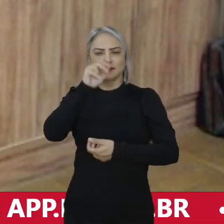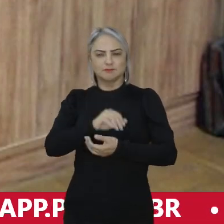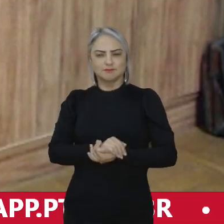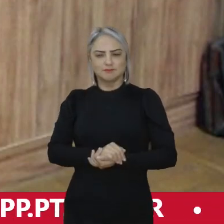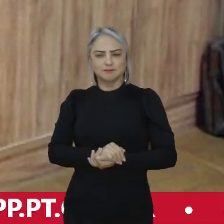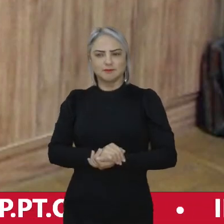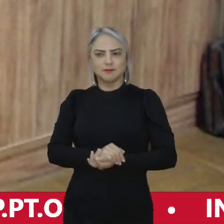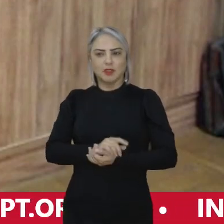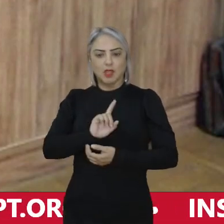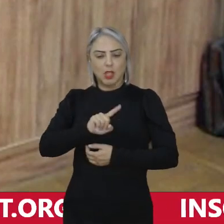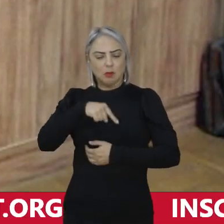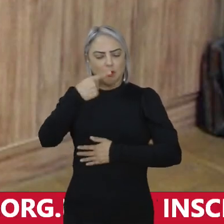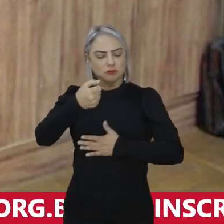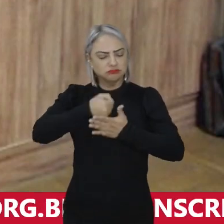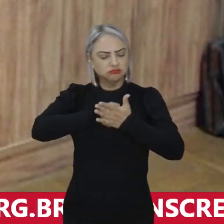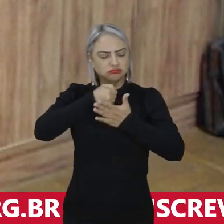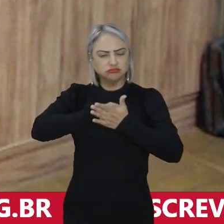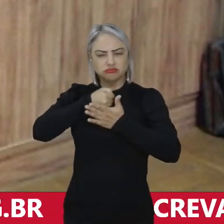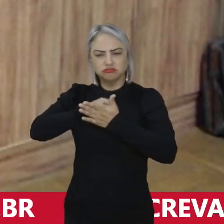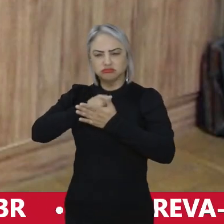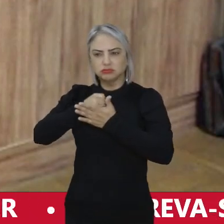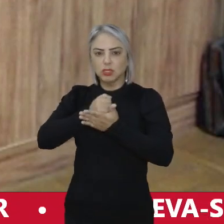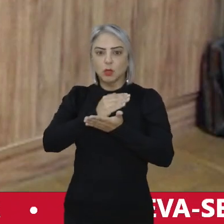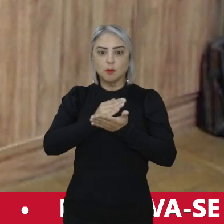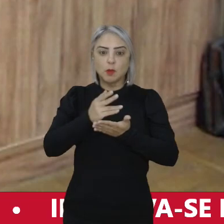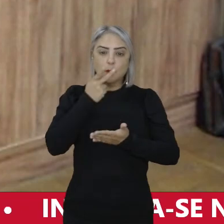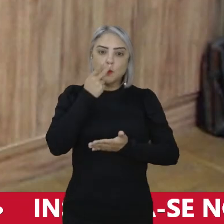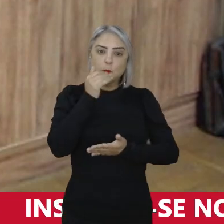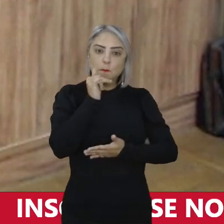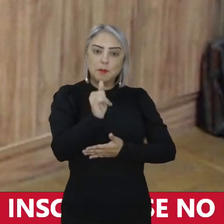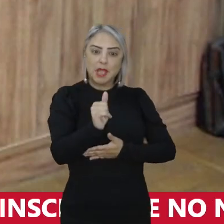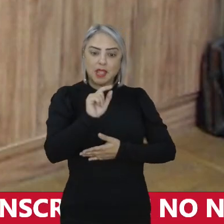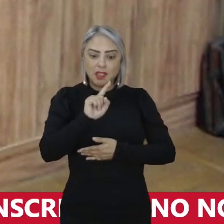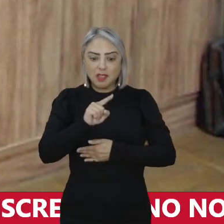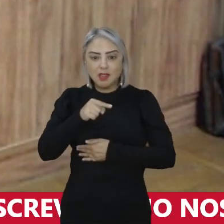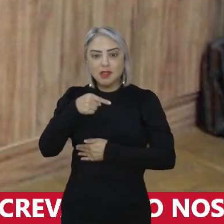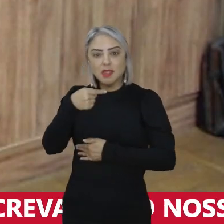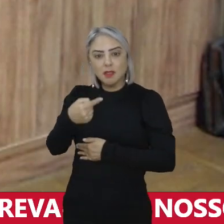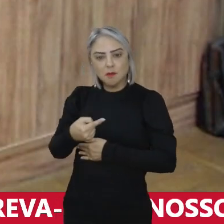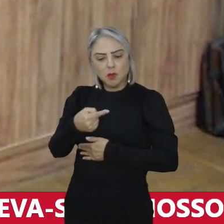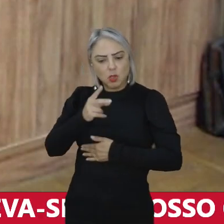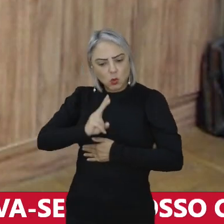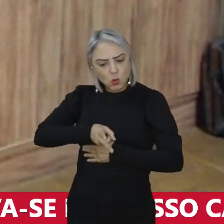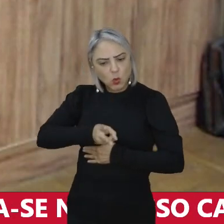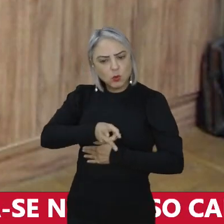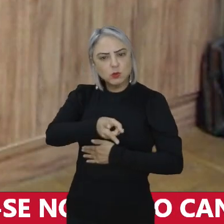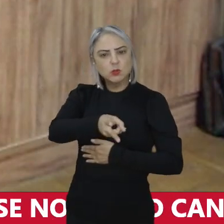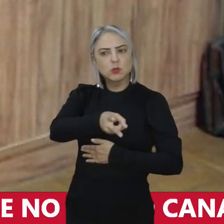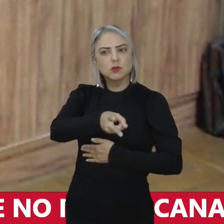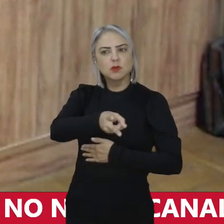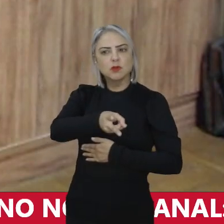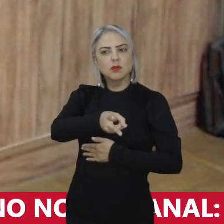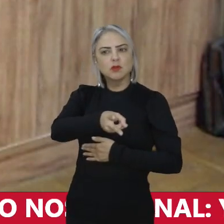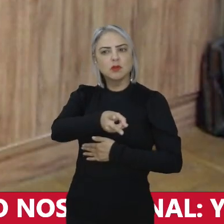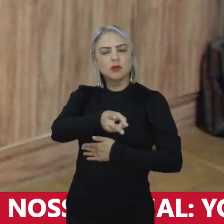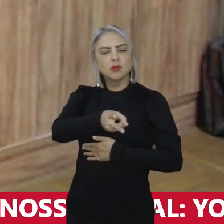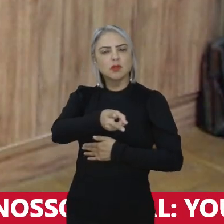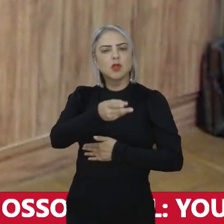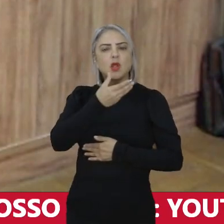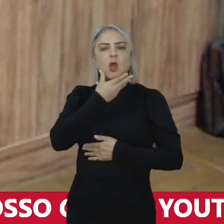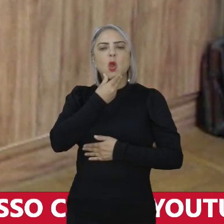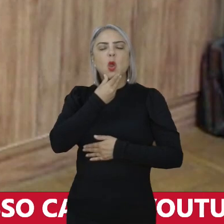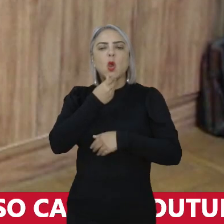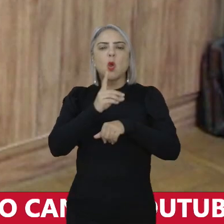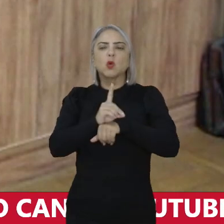Após uma luta iniciada por seu pai, e que depois ele seguiu adiante, o doutor